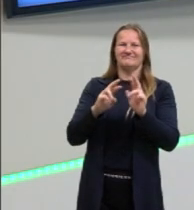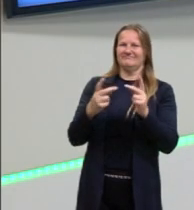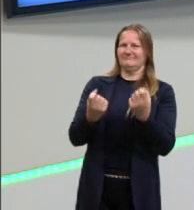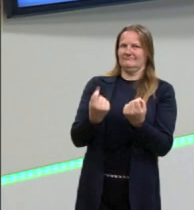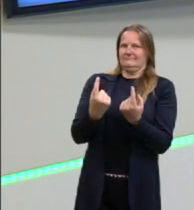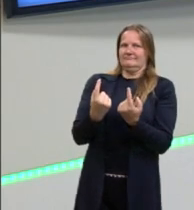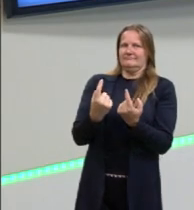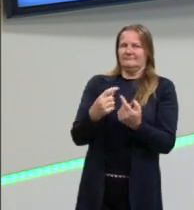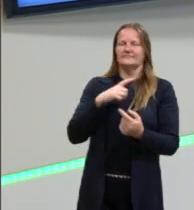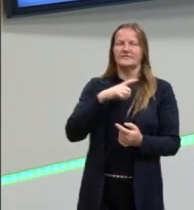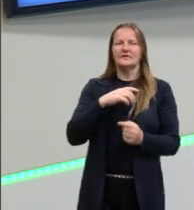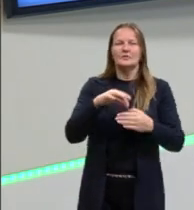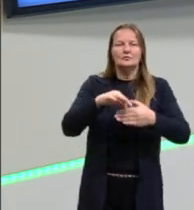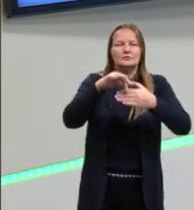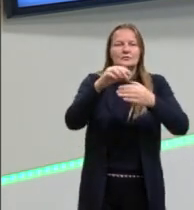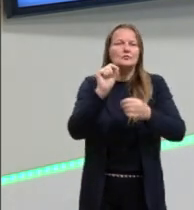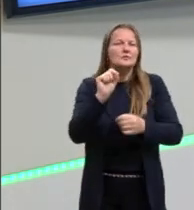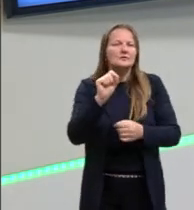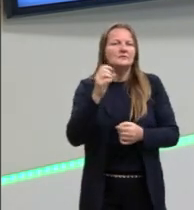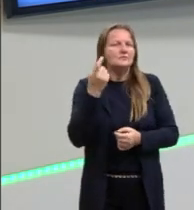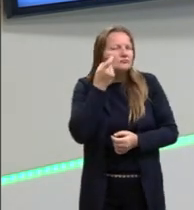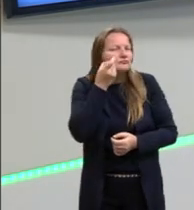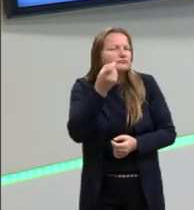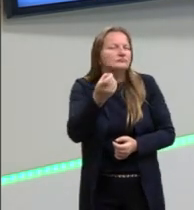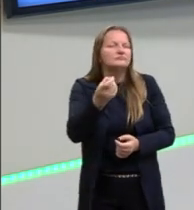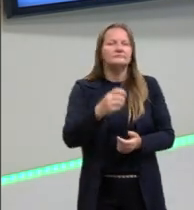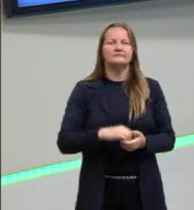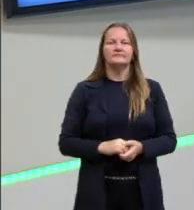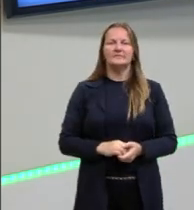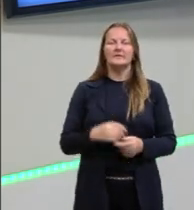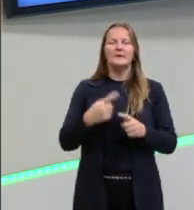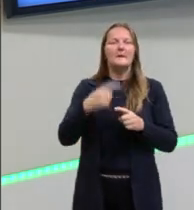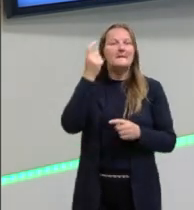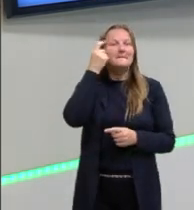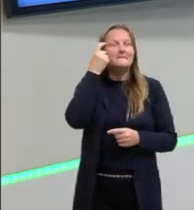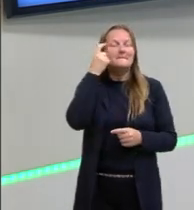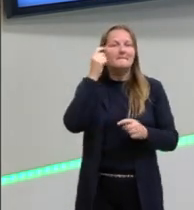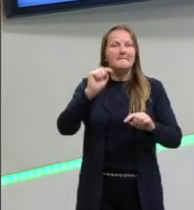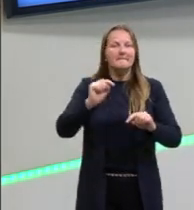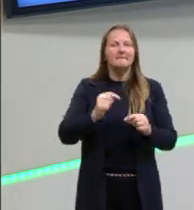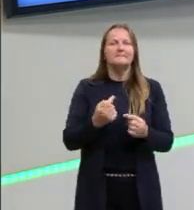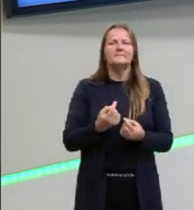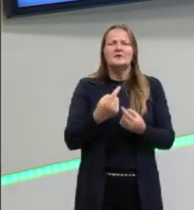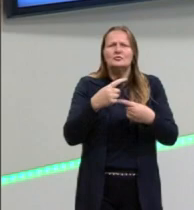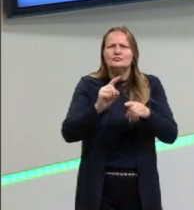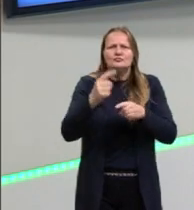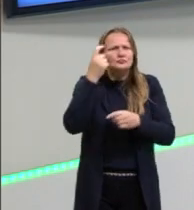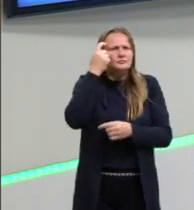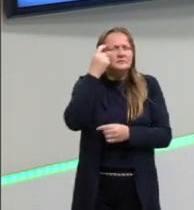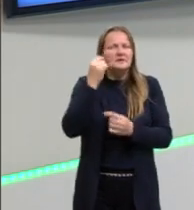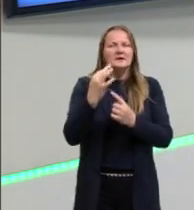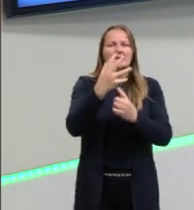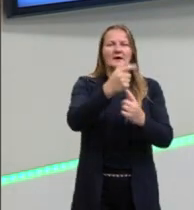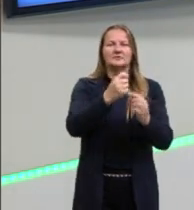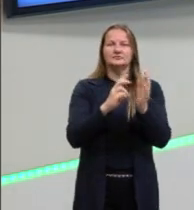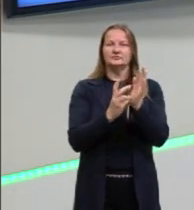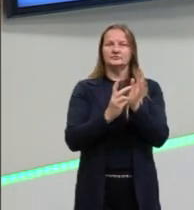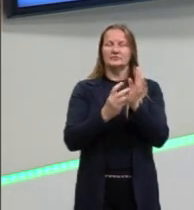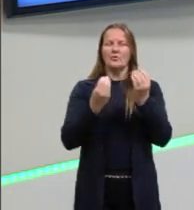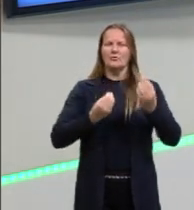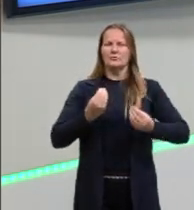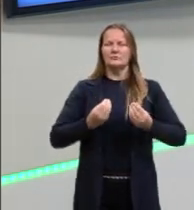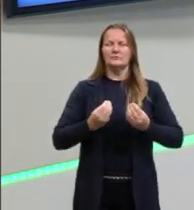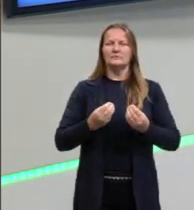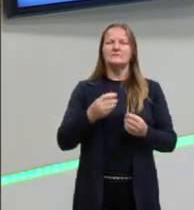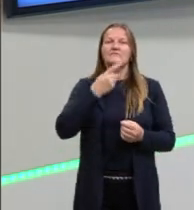um destaque que é muito interessante, né? Porque, para a gente pensar, quando nós falamos de arte indígena, nós